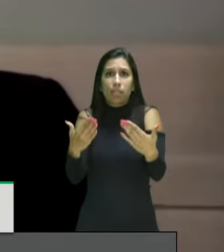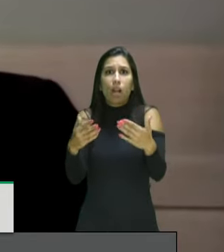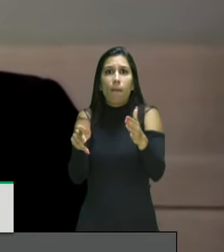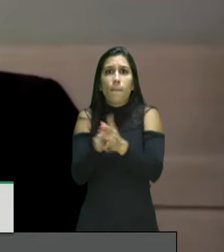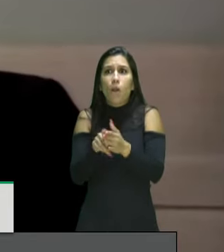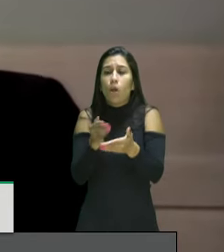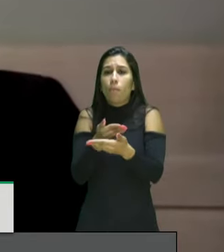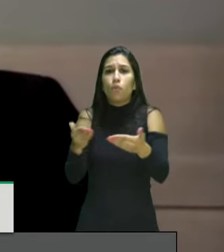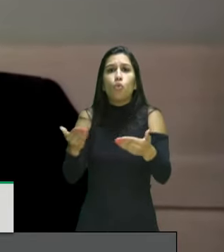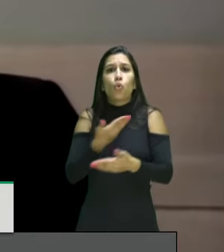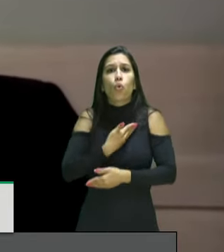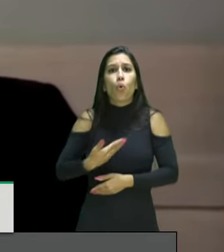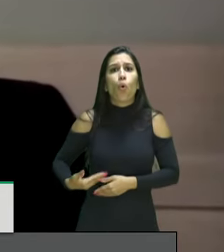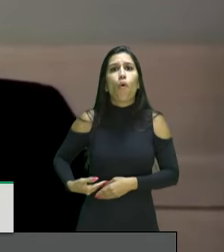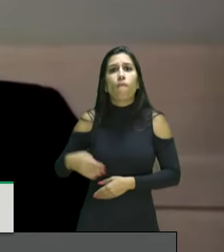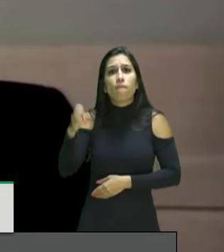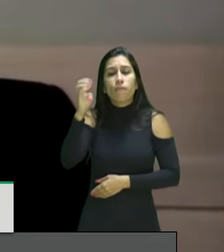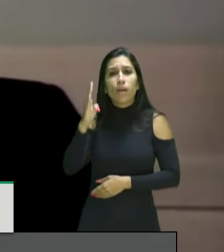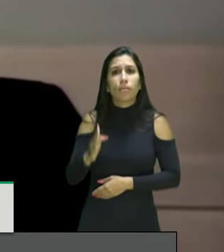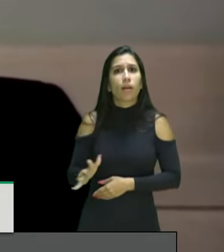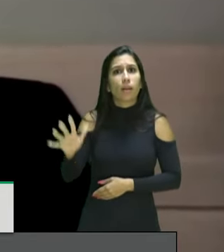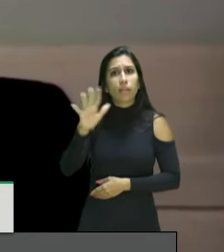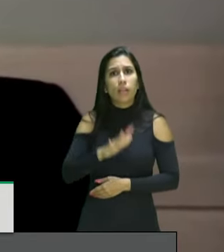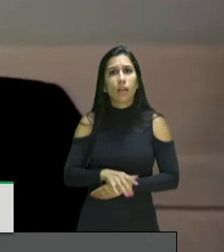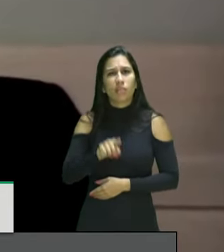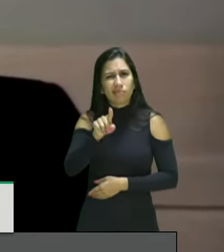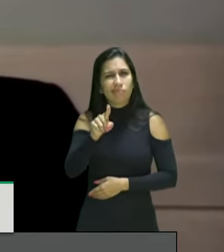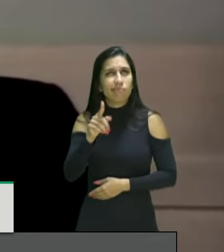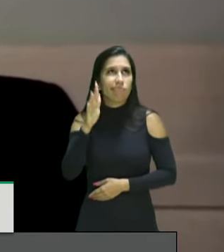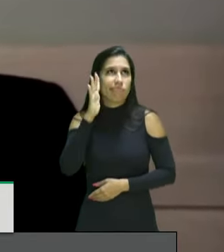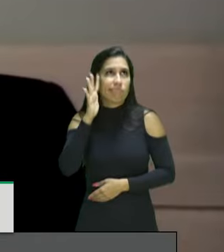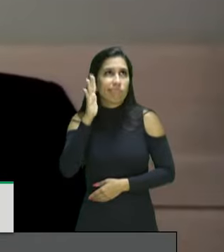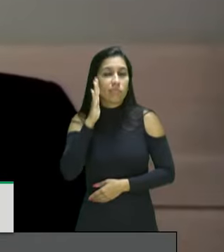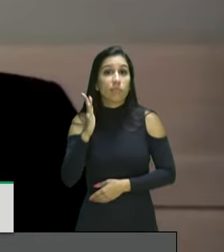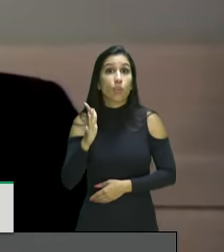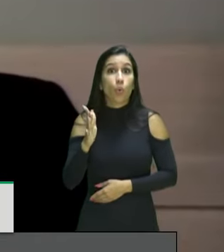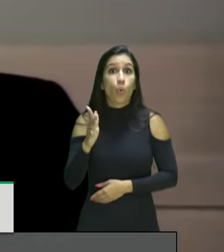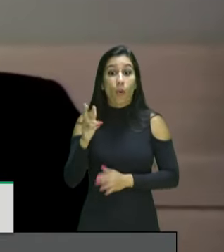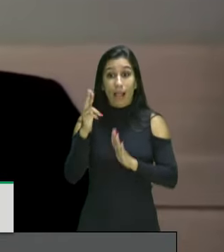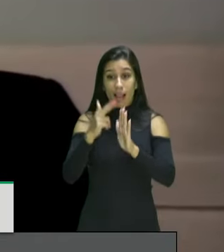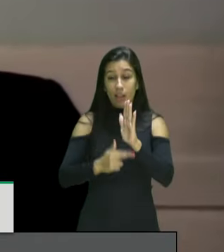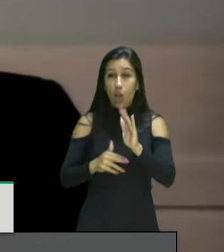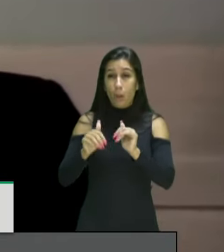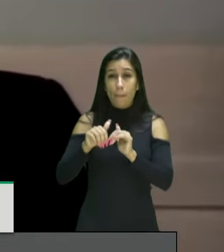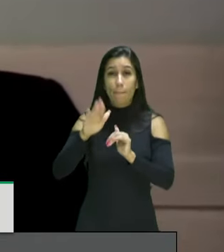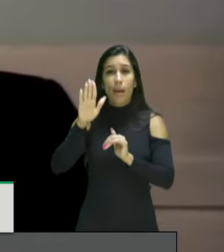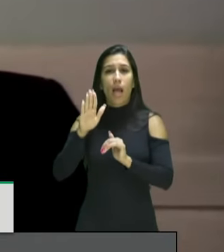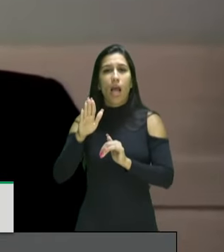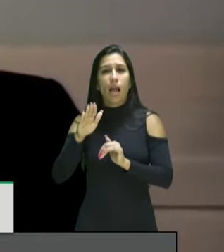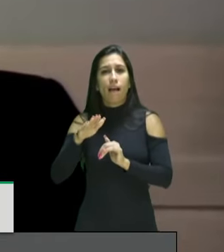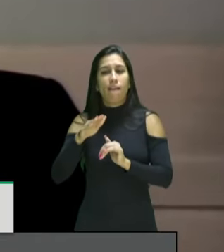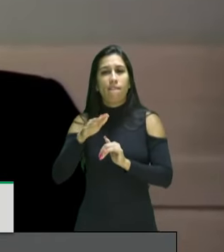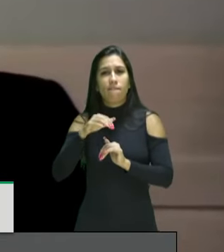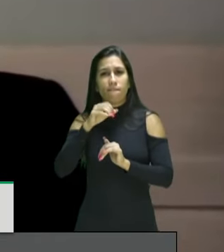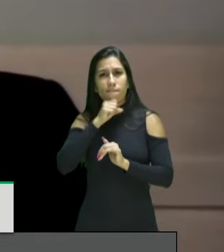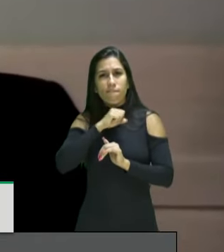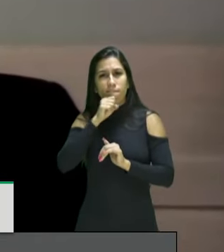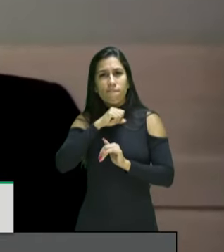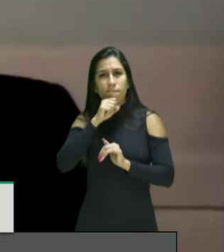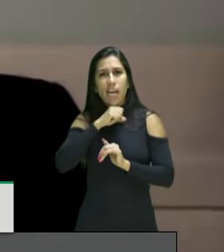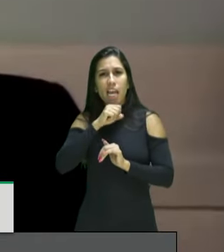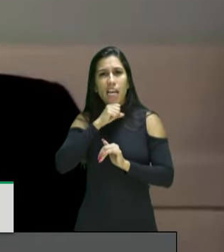governo brasileiro. Para que os senhores tenham ideia, o relatório mais antigo não era apresentado desde